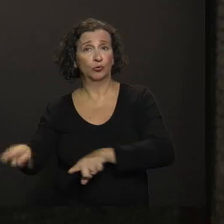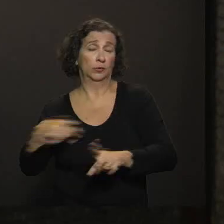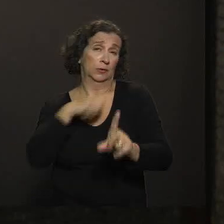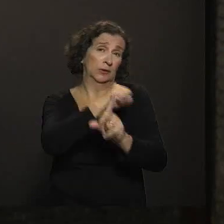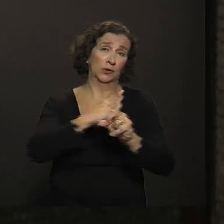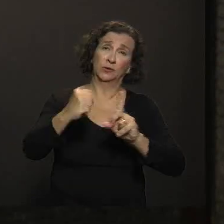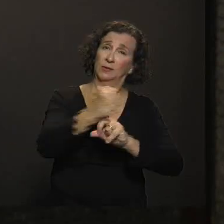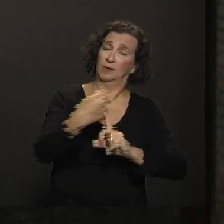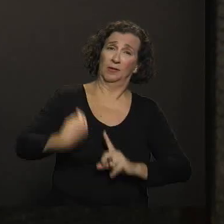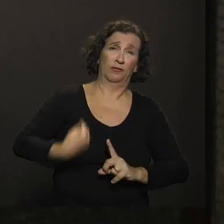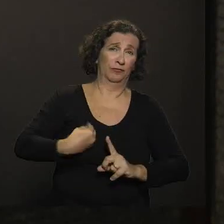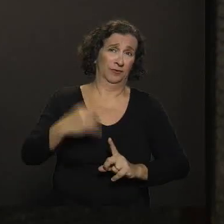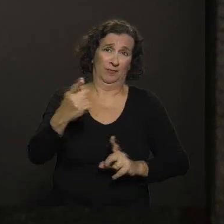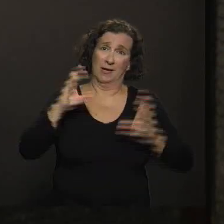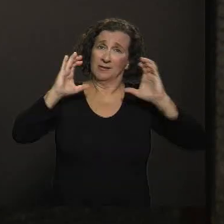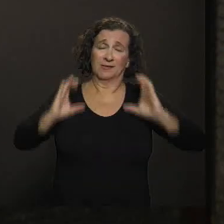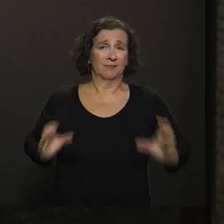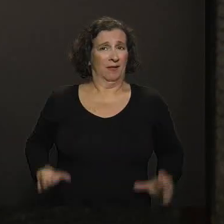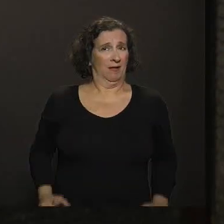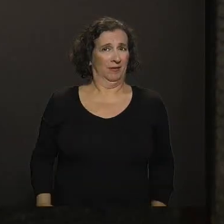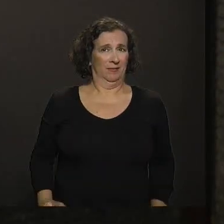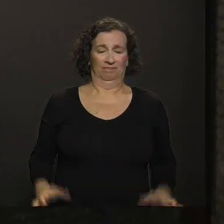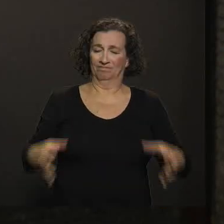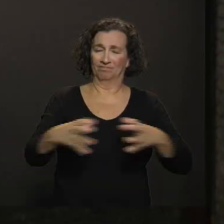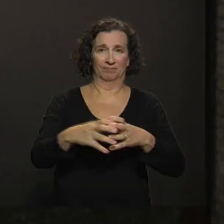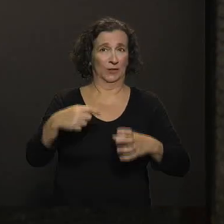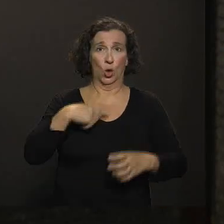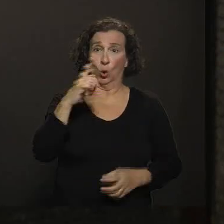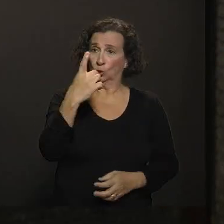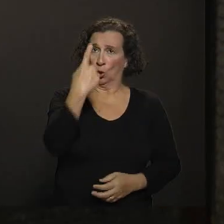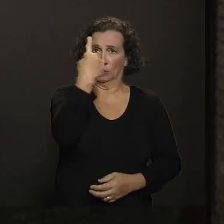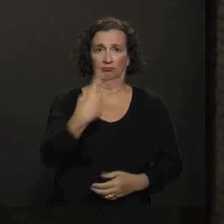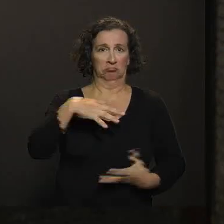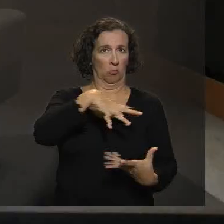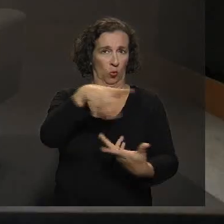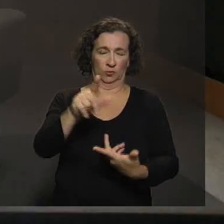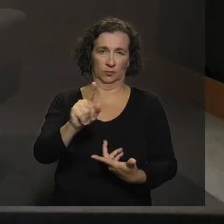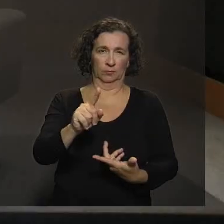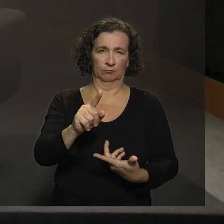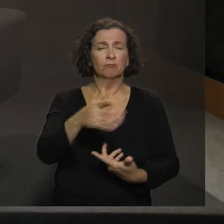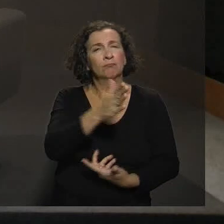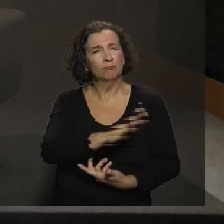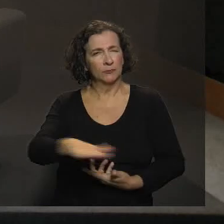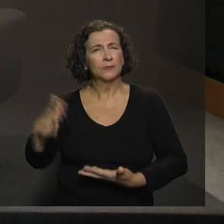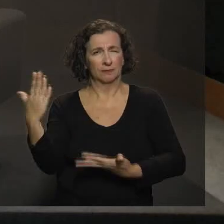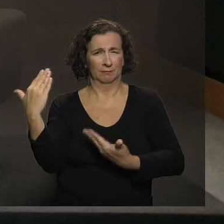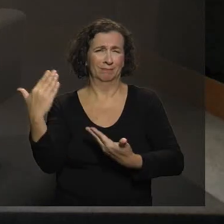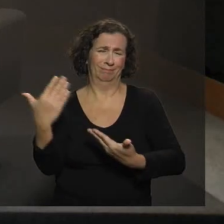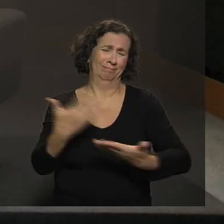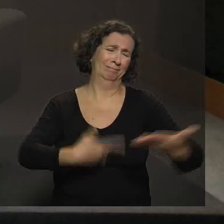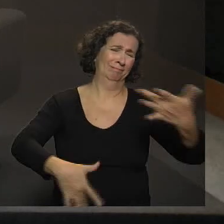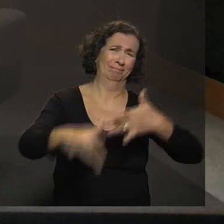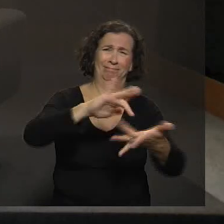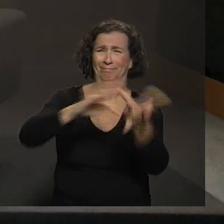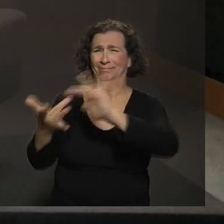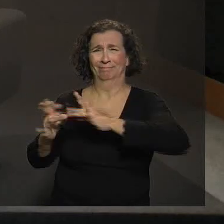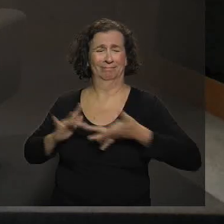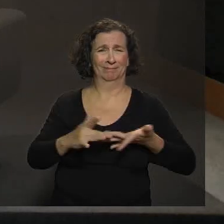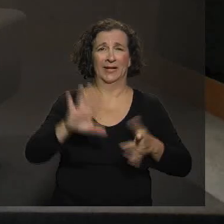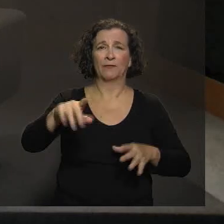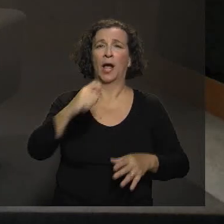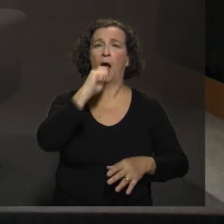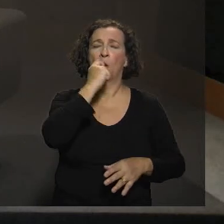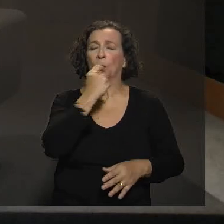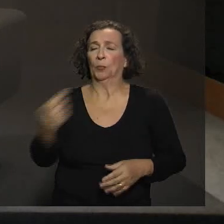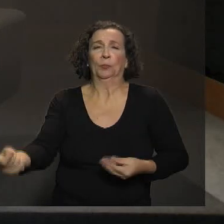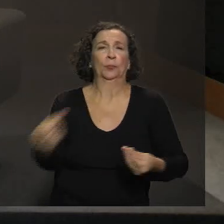de cidadania, coletividade, cidadania. Você não está sozinha no mundo. Criança e adolescente trocam muitas coisas, né? Às vezes, pega a espeta uma